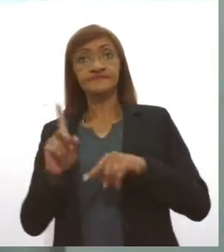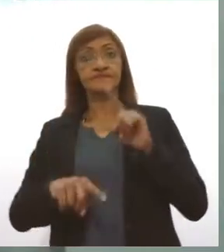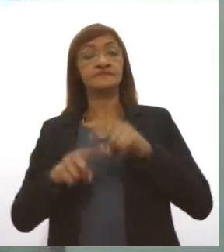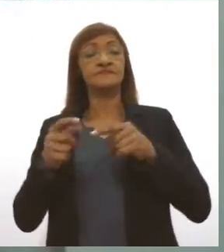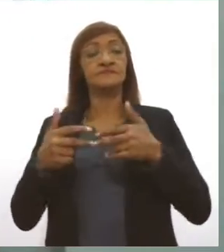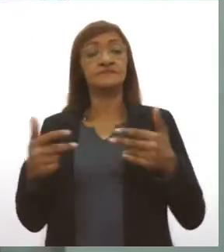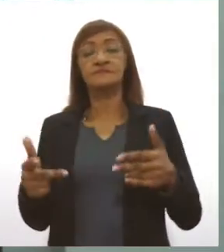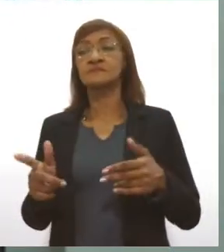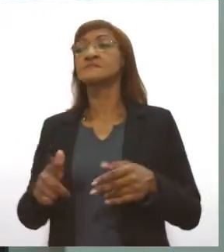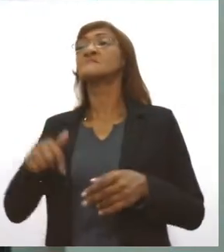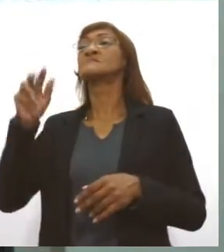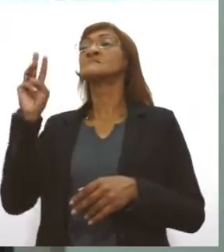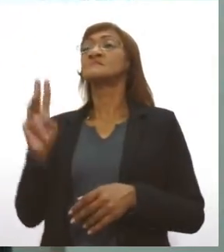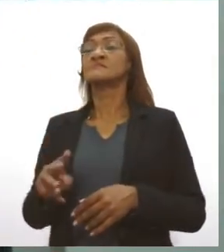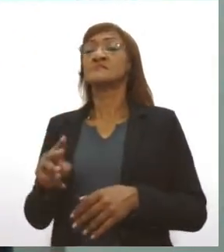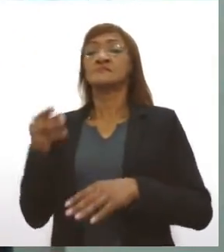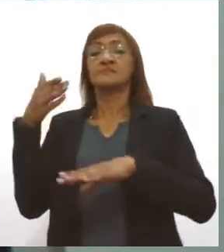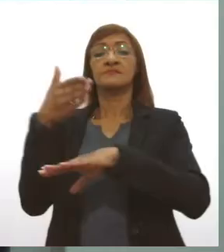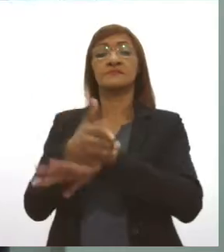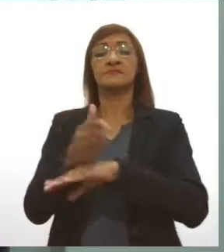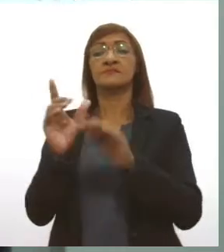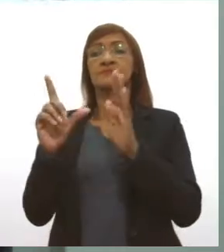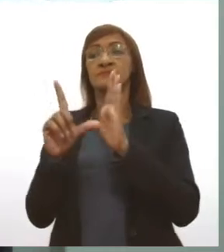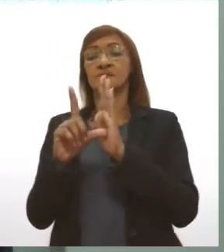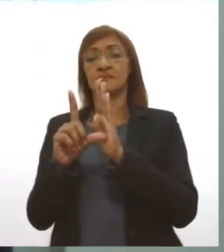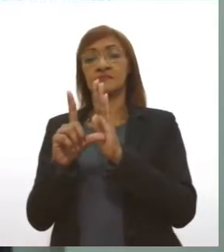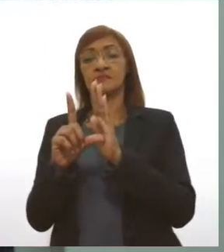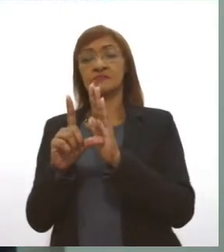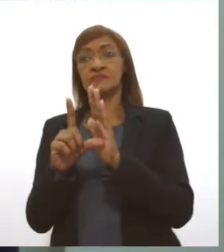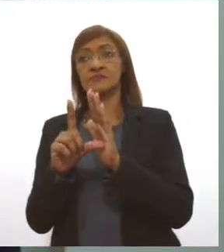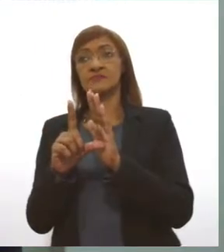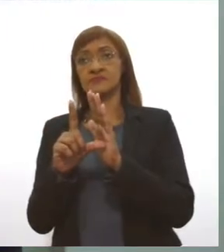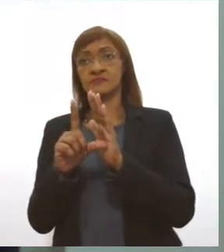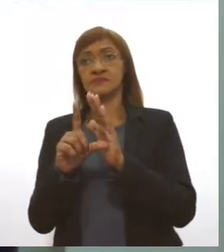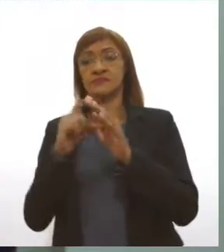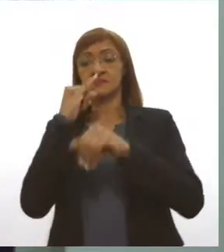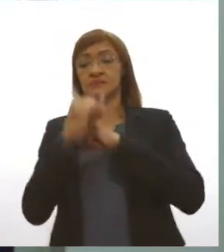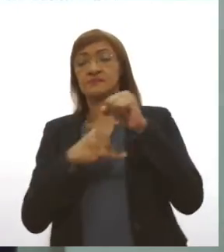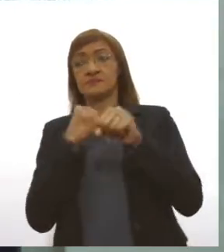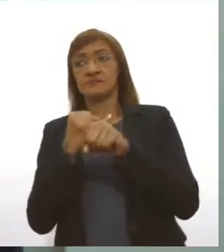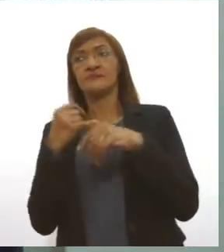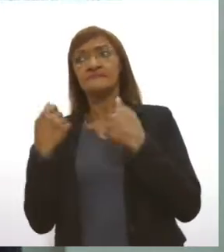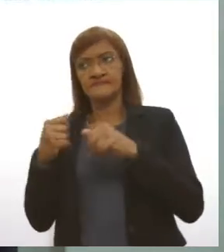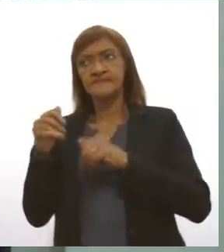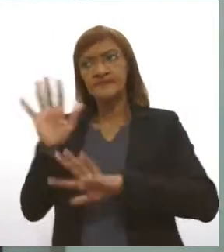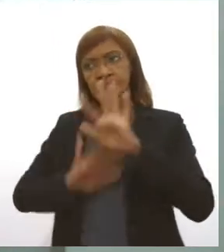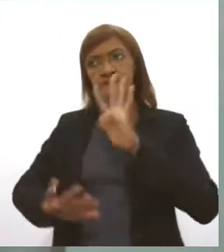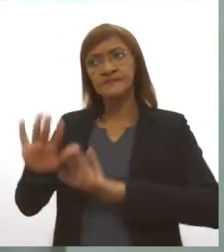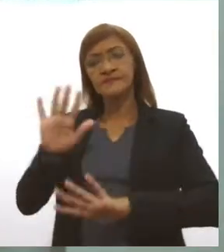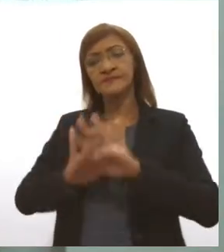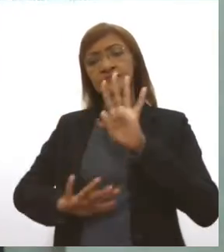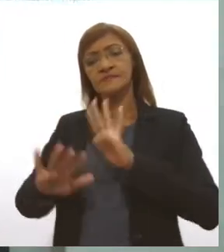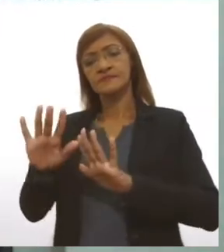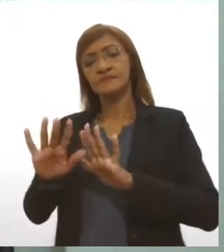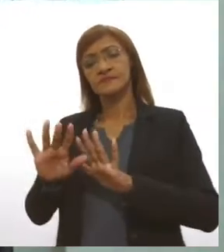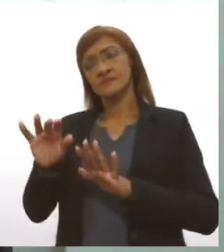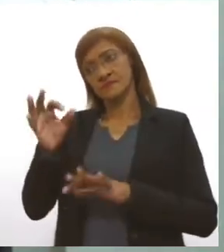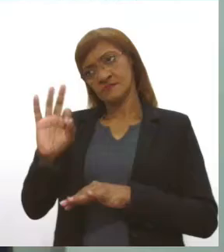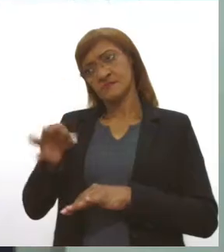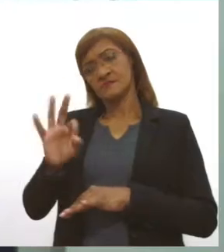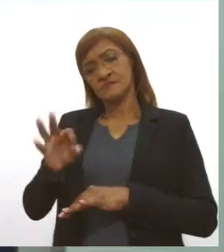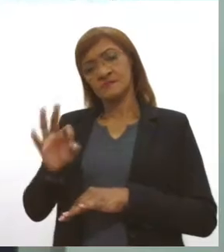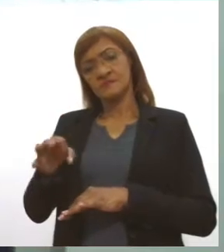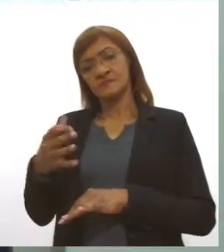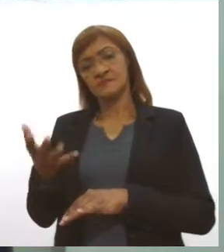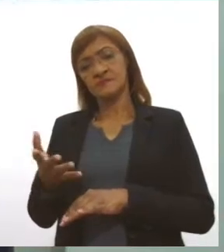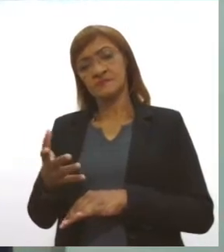numa loja que não é física, alguns cuidados também precisam ser seguidos para que